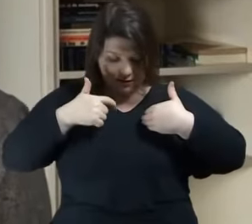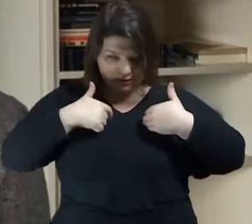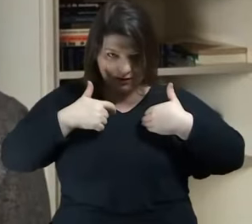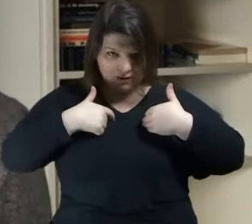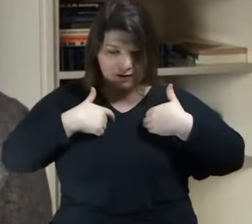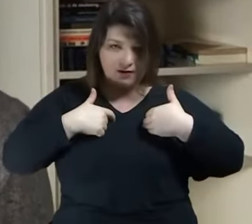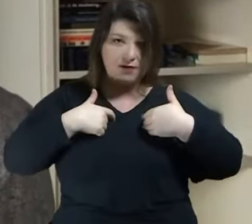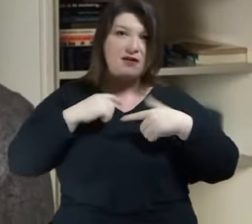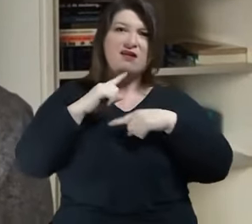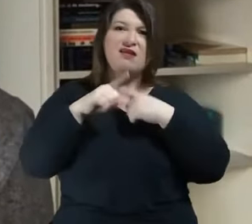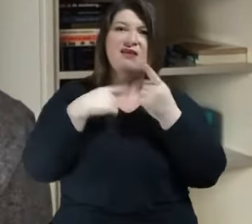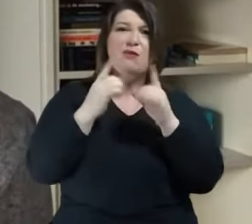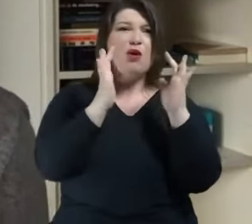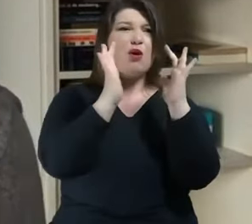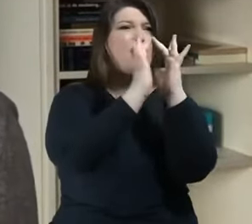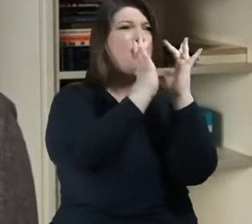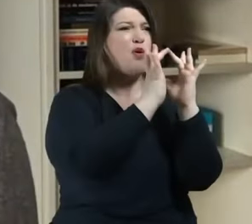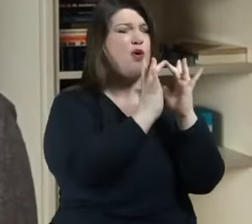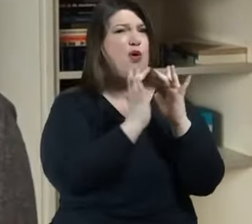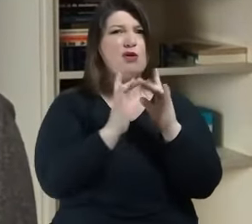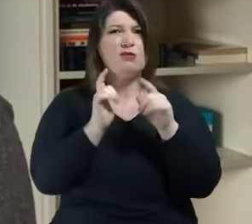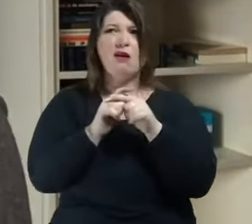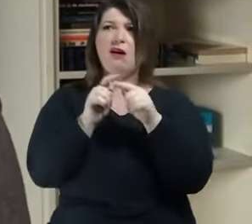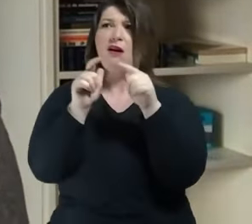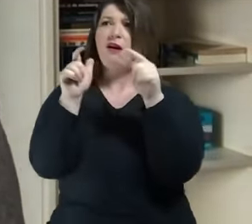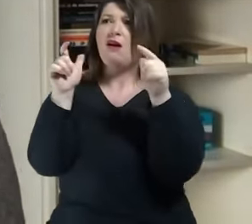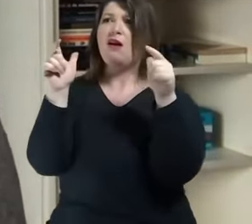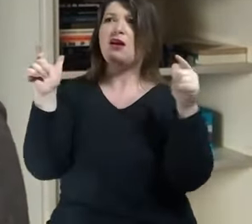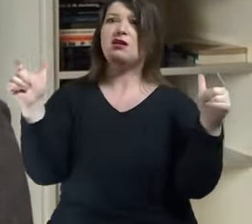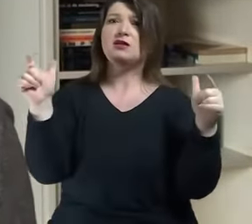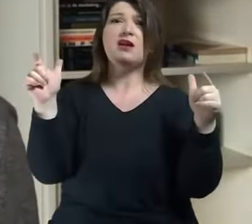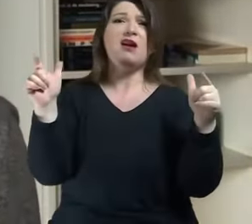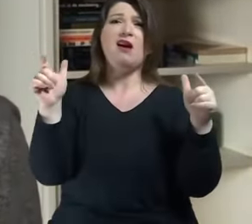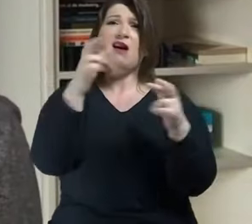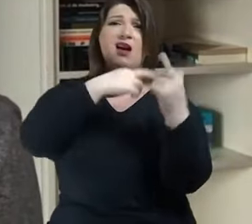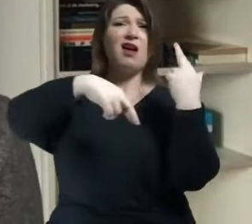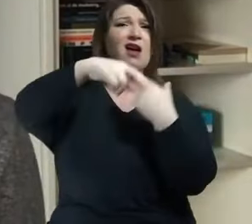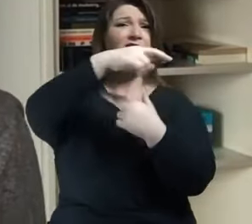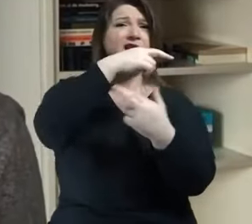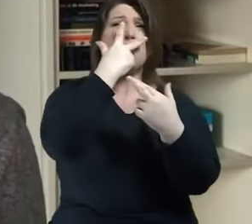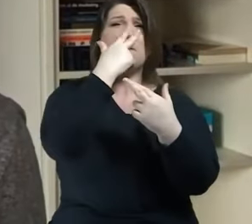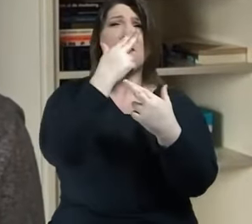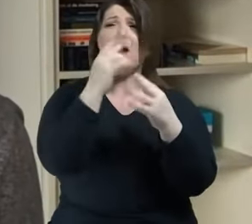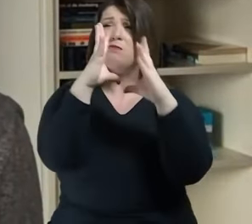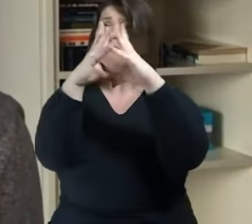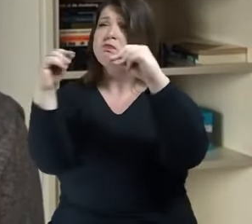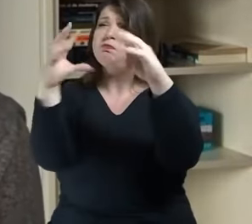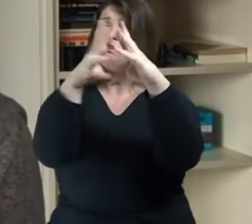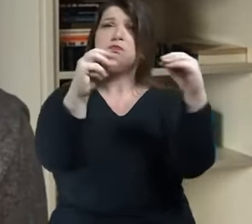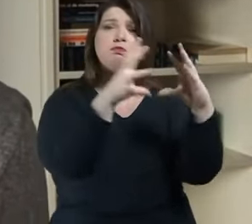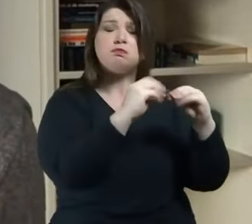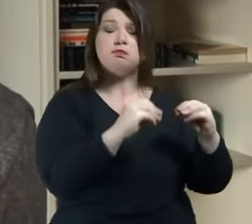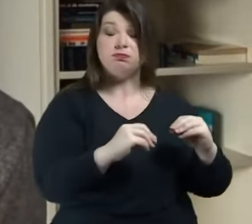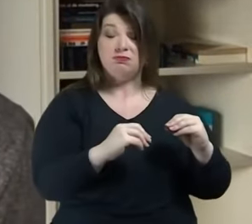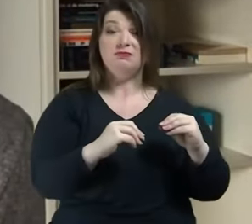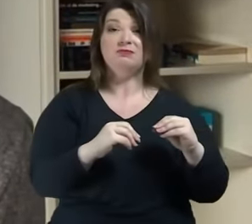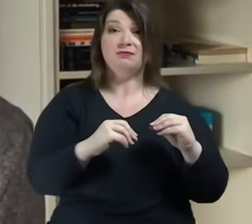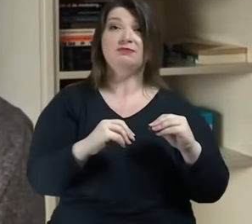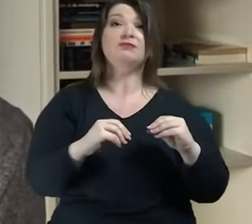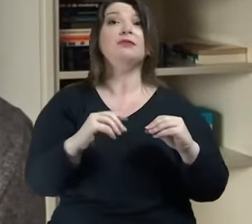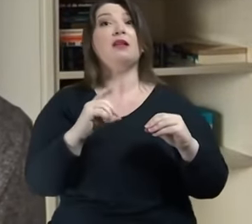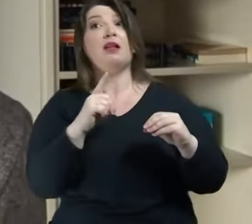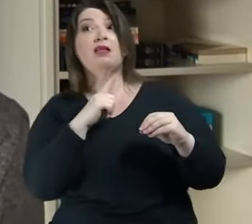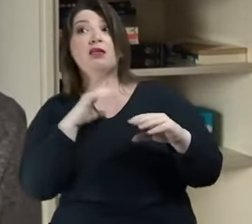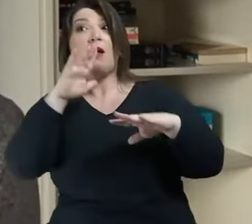sempre crescentes e relações superficiais e passageiras. Em virtude de um fraco elo de